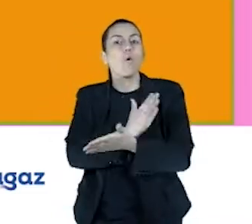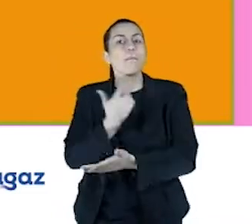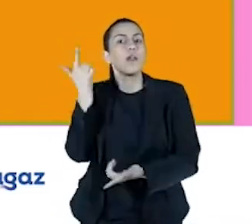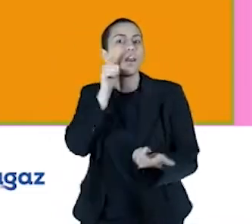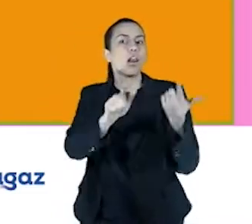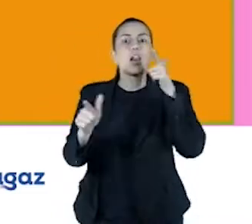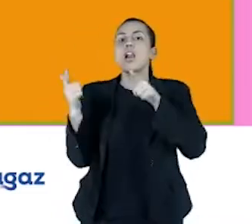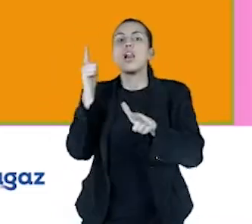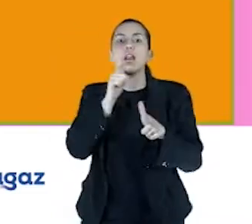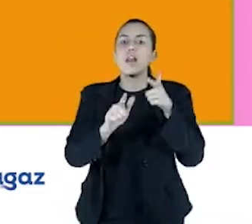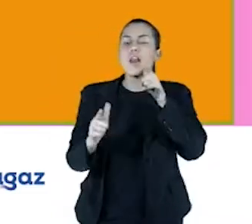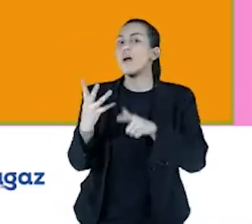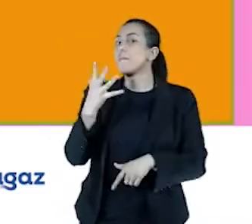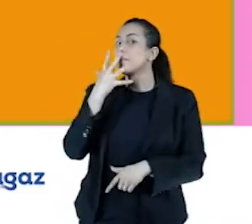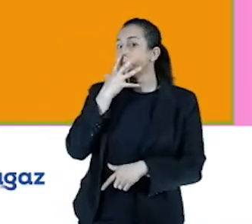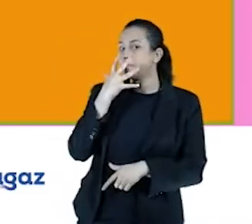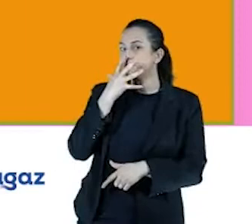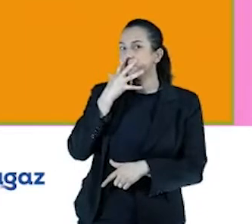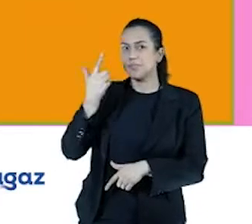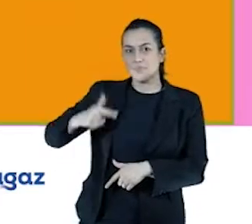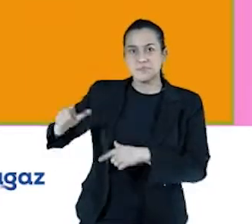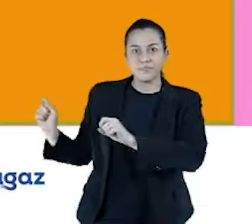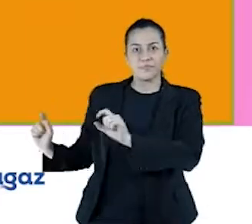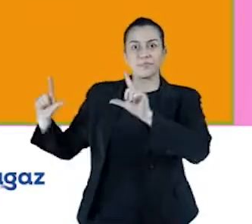interessantes. Pessoal, vocês podem passar?